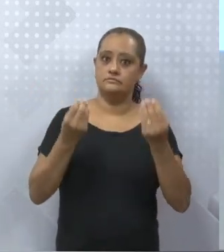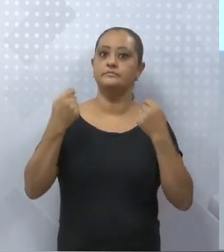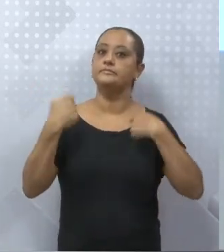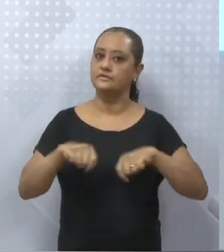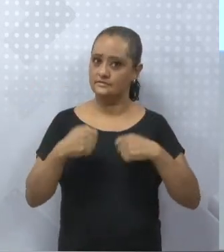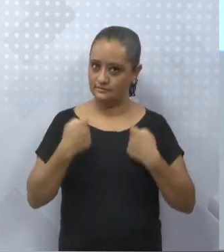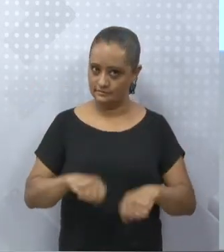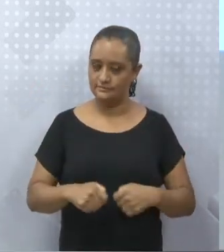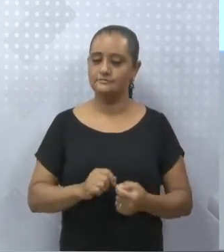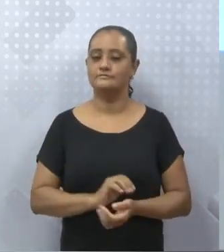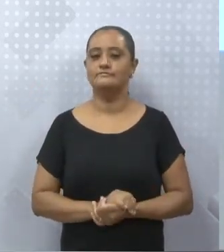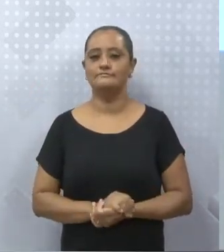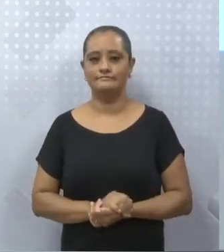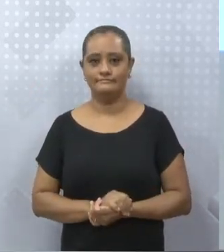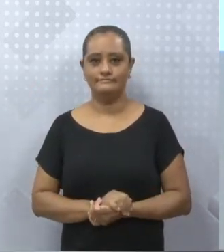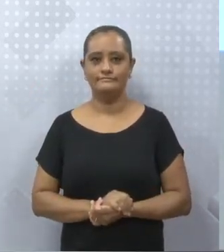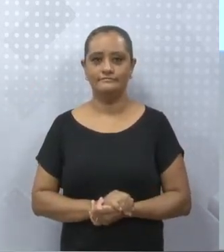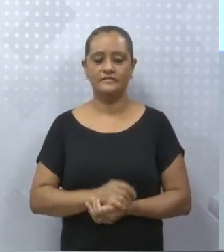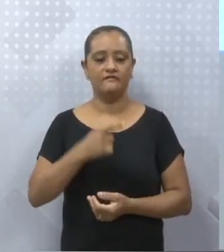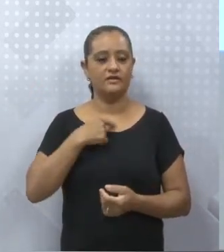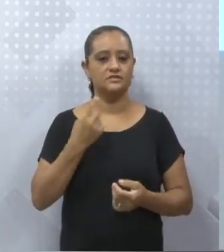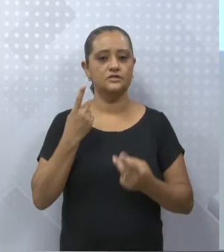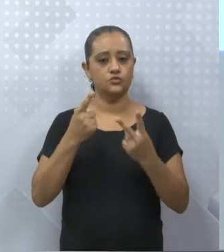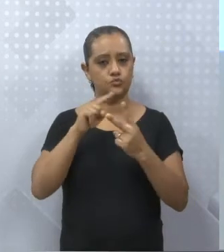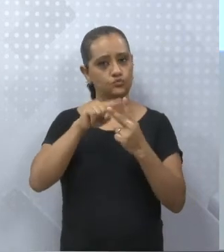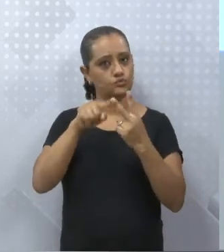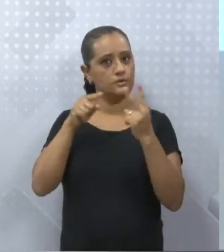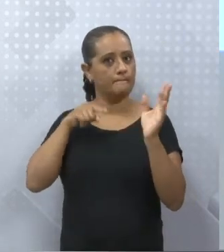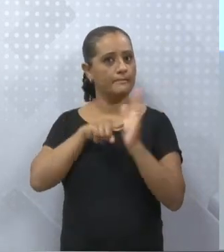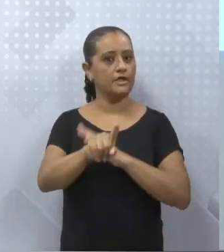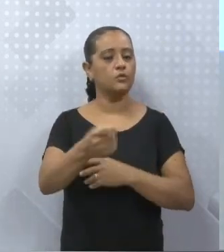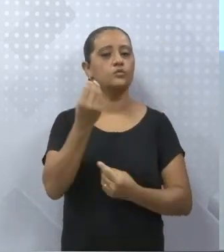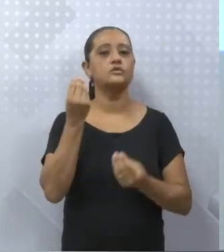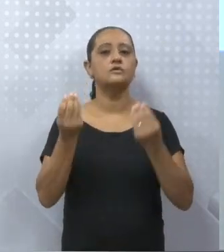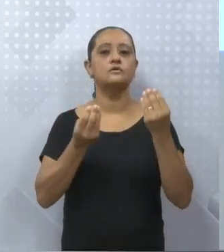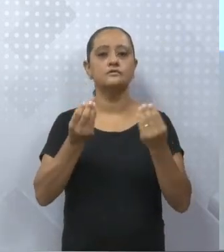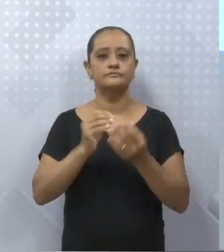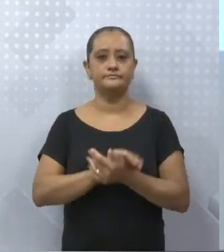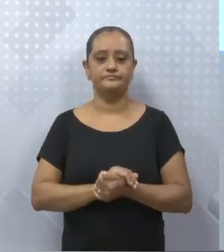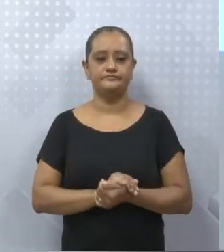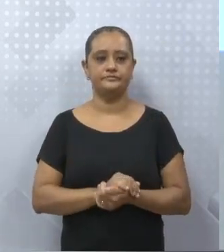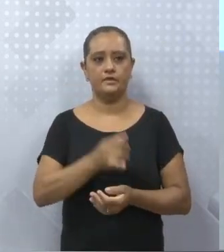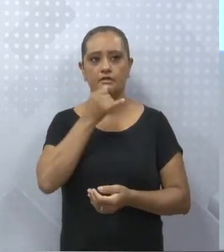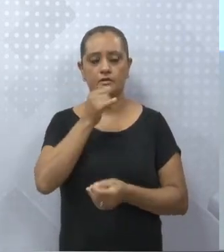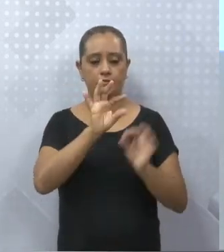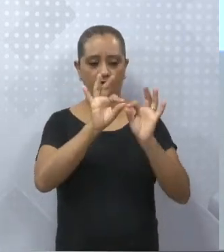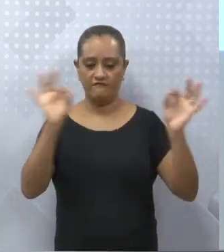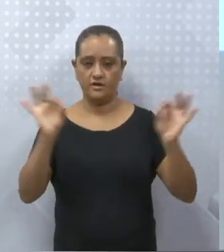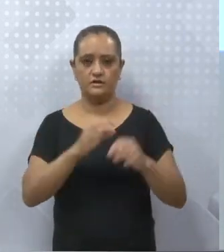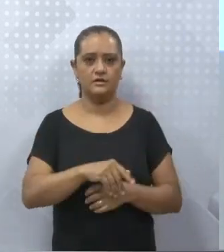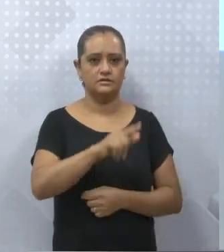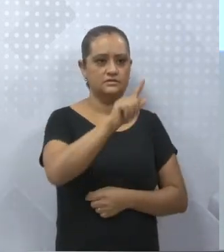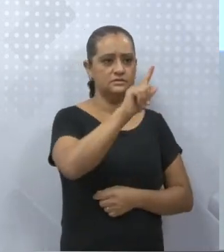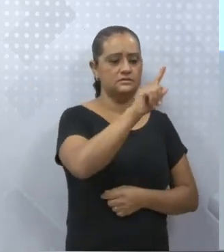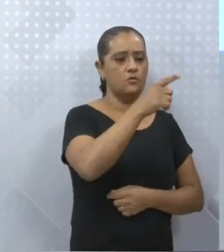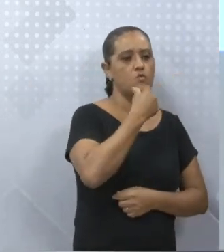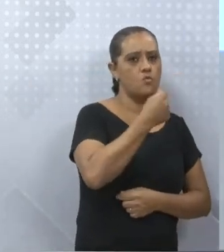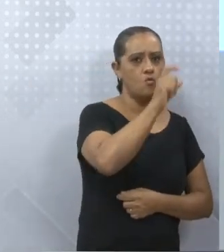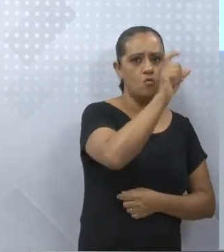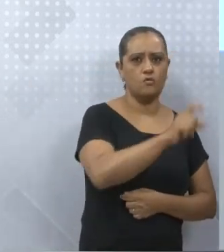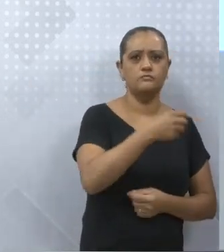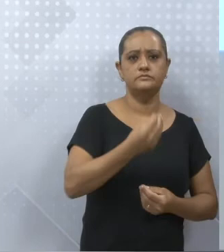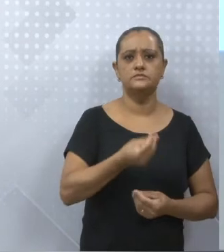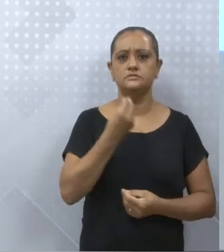sempre eu vou fazer duas perguntas. Quando eu digo assim, Gabriel deu. O quê? Deu